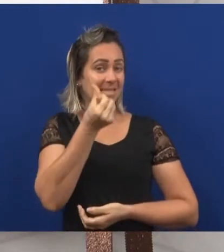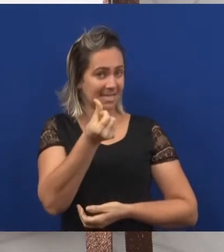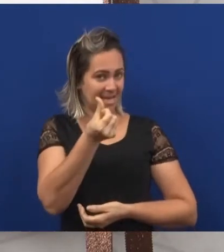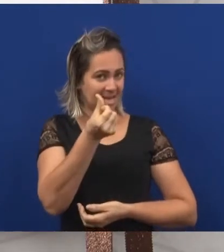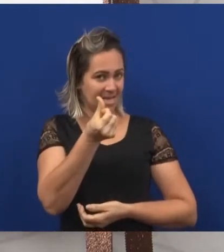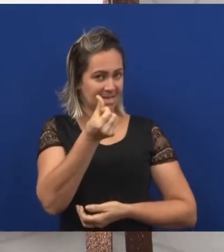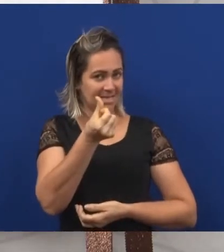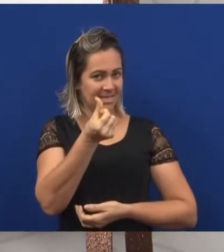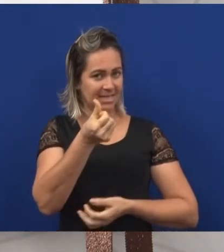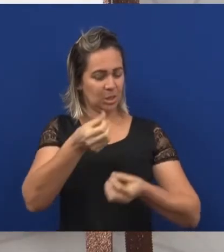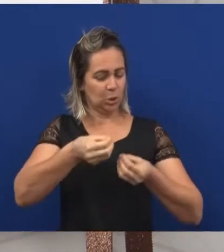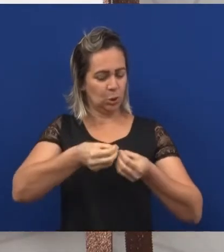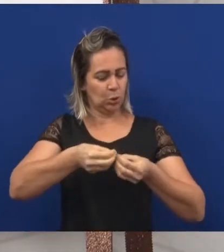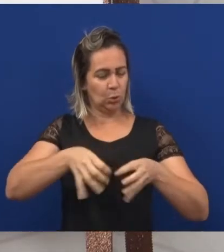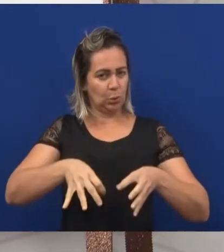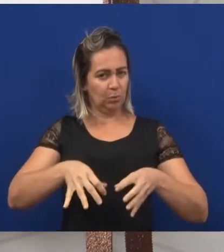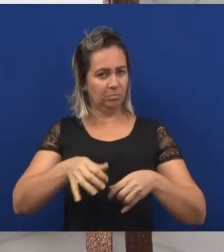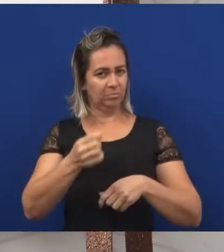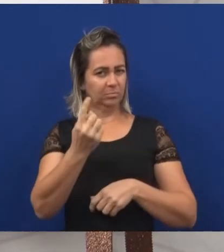Seis